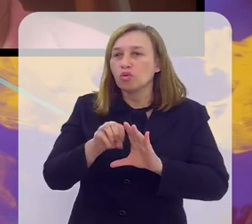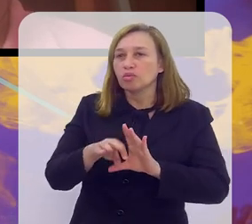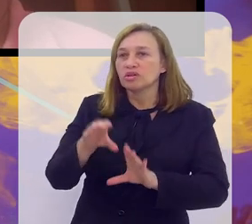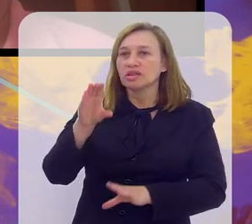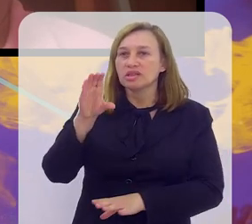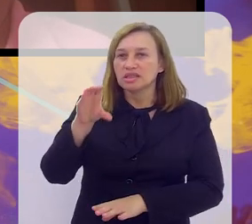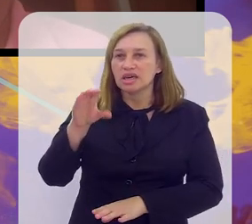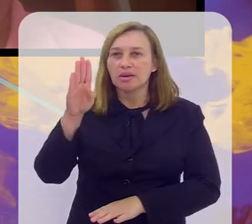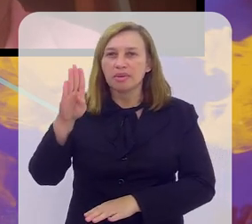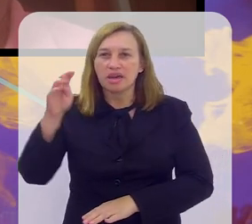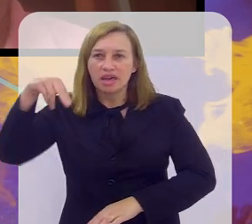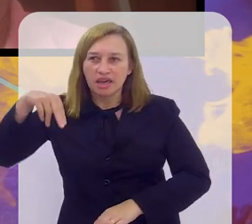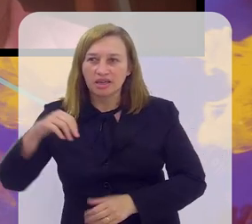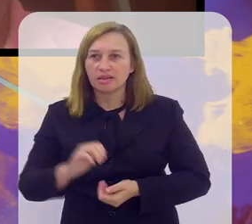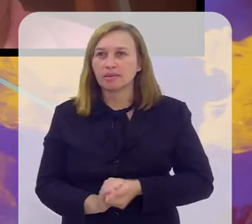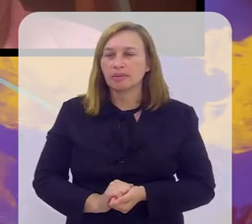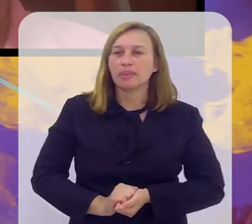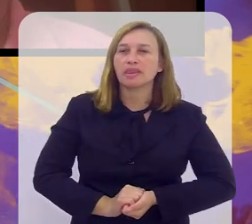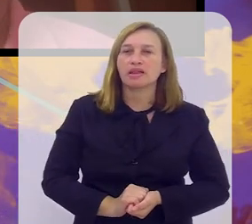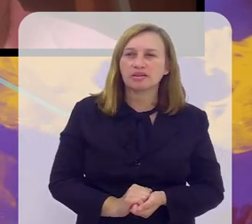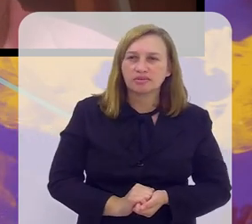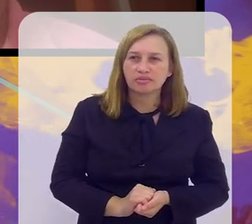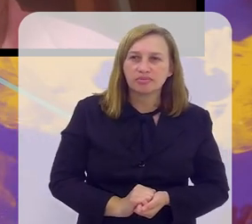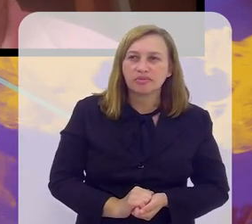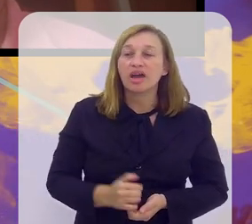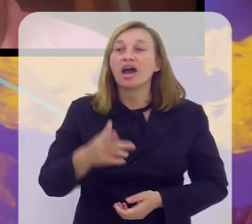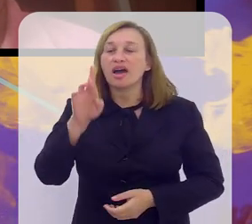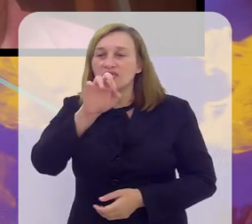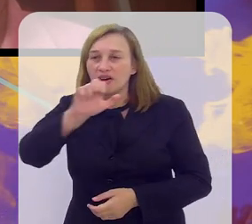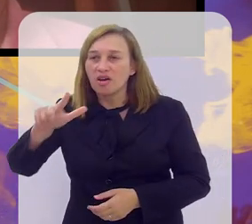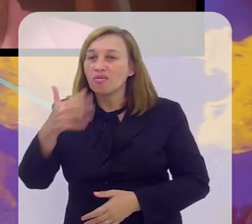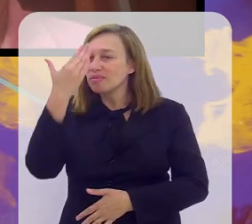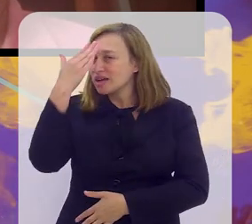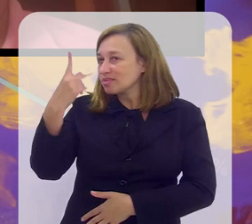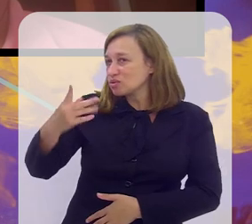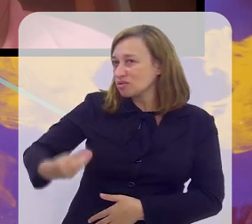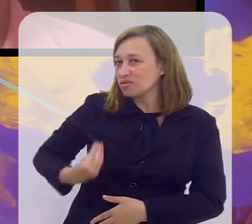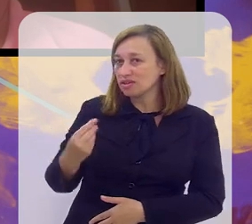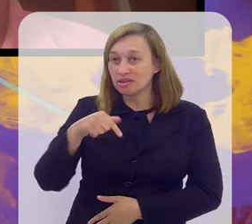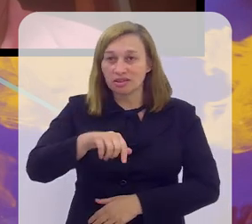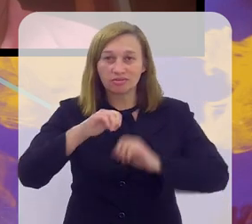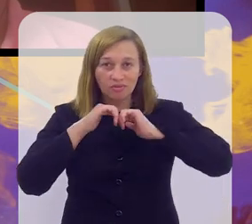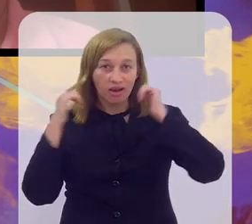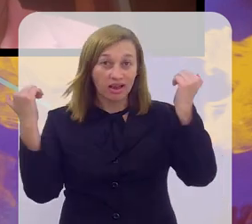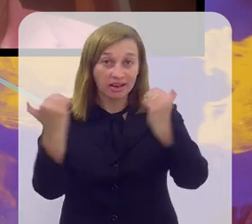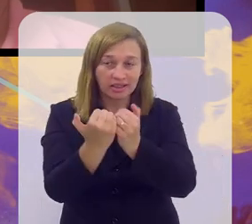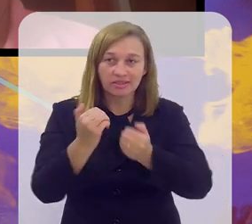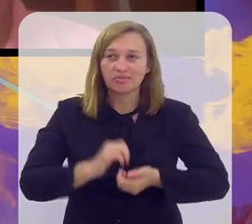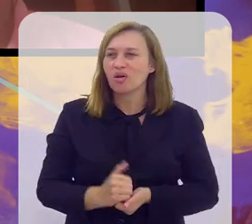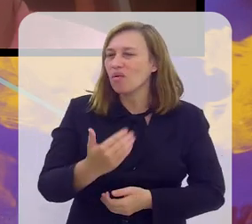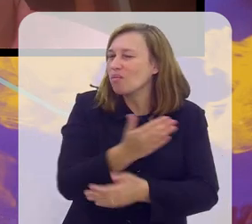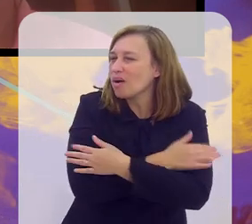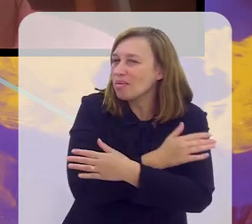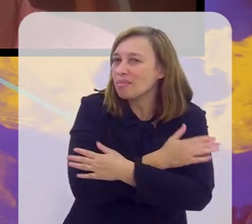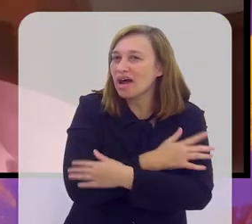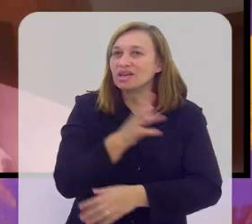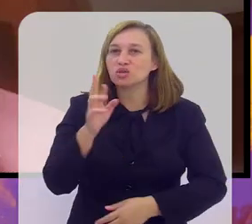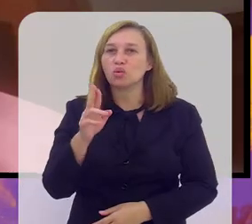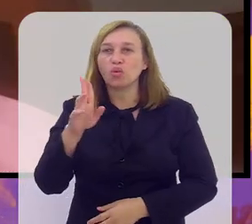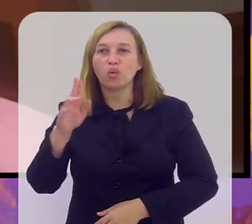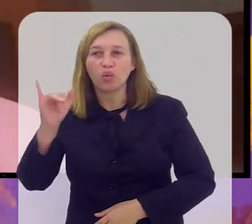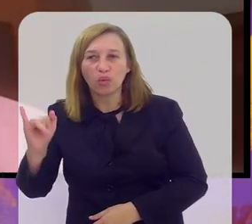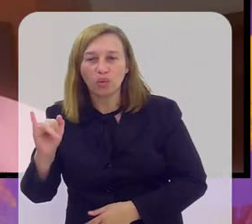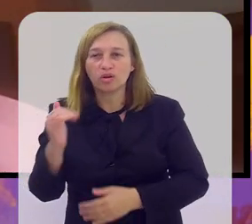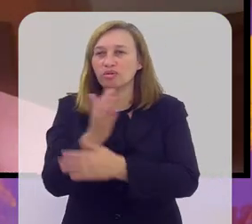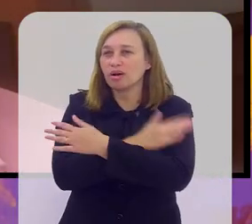com a gente. Rafael, mais uma vez, muito obrigado pela sua presença aqui no Arena. Um abraço, Rui. Prazer,